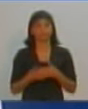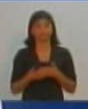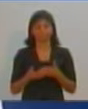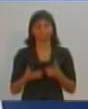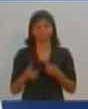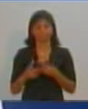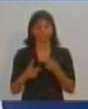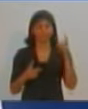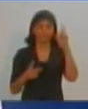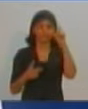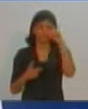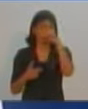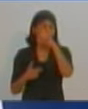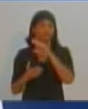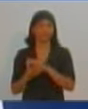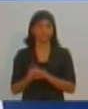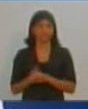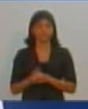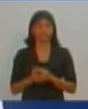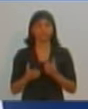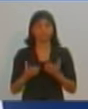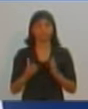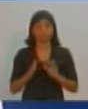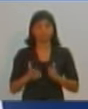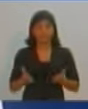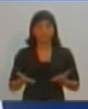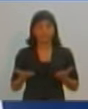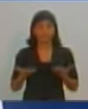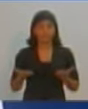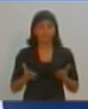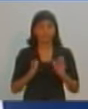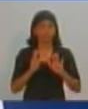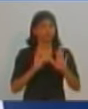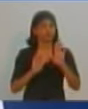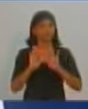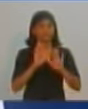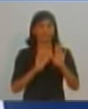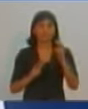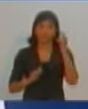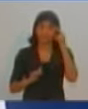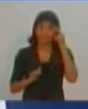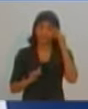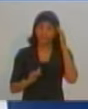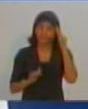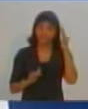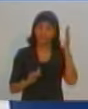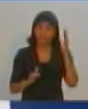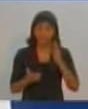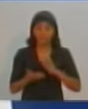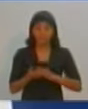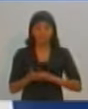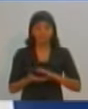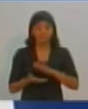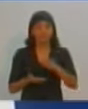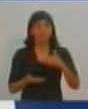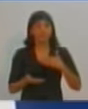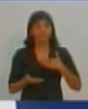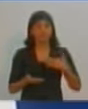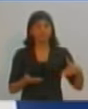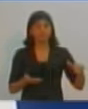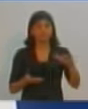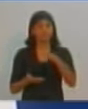muito crítica e nós precisamos de cuidá-la. E para isso, nós entendemos que nós precisamos construir o hospital